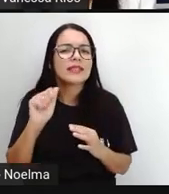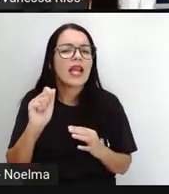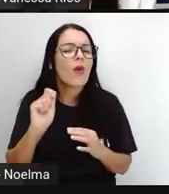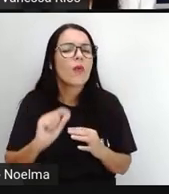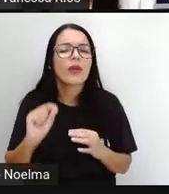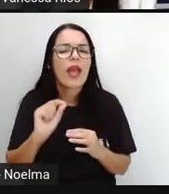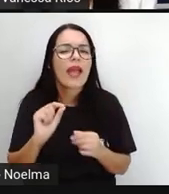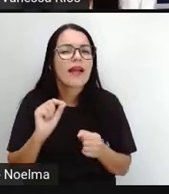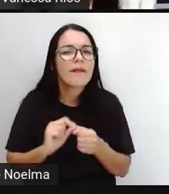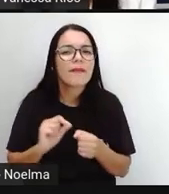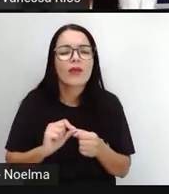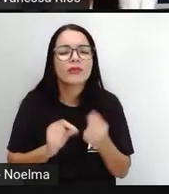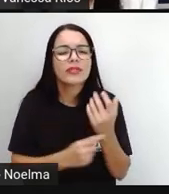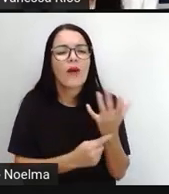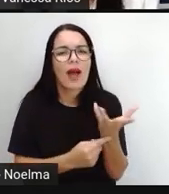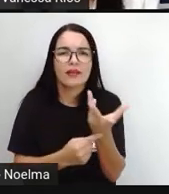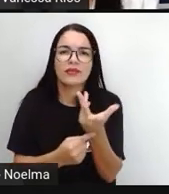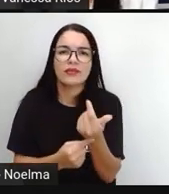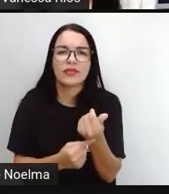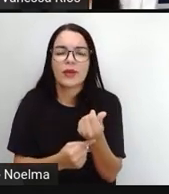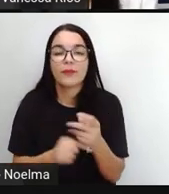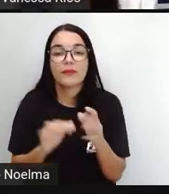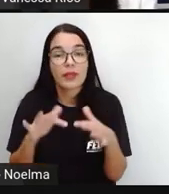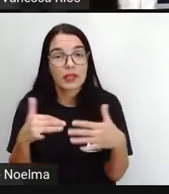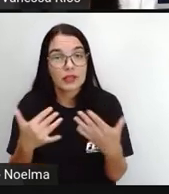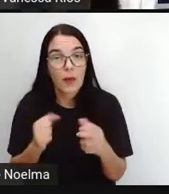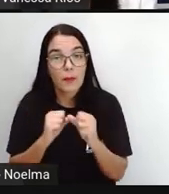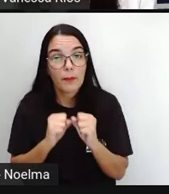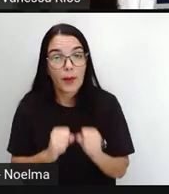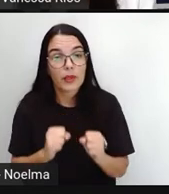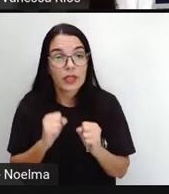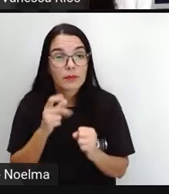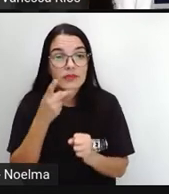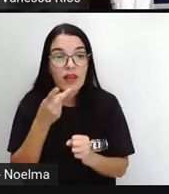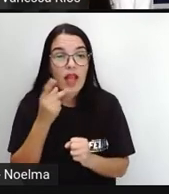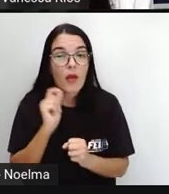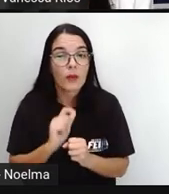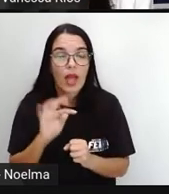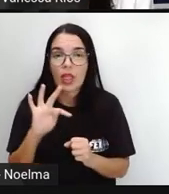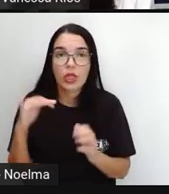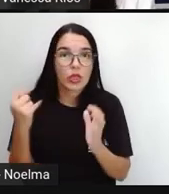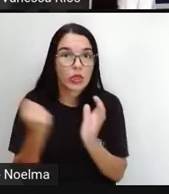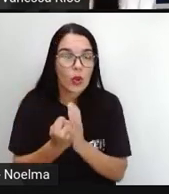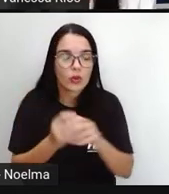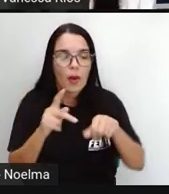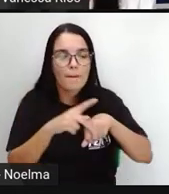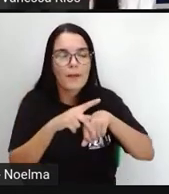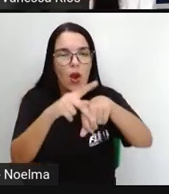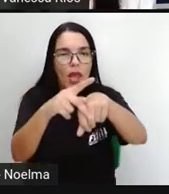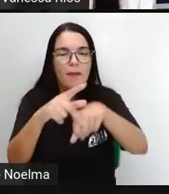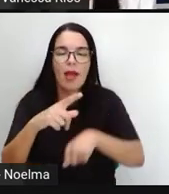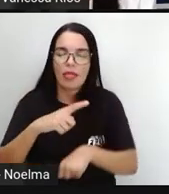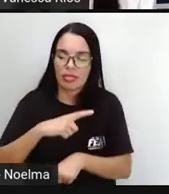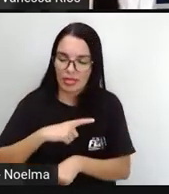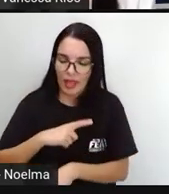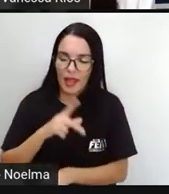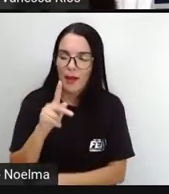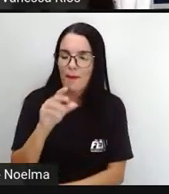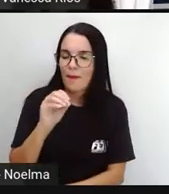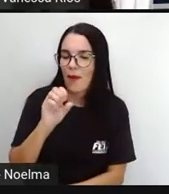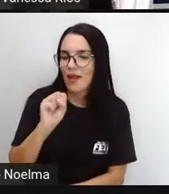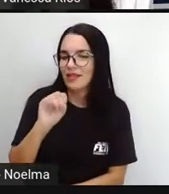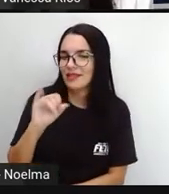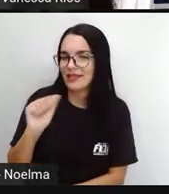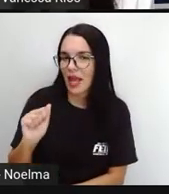artística. Assim, podemos dizer que todo poema tem poesia, mas nem